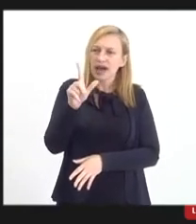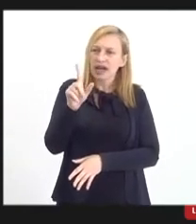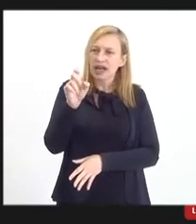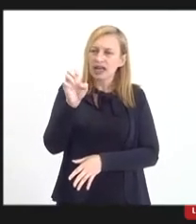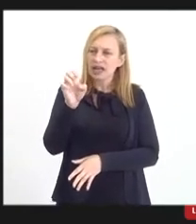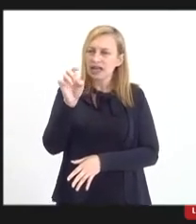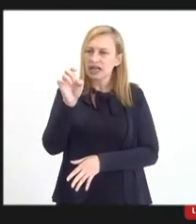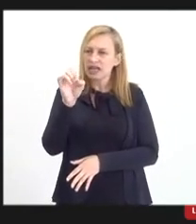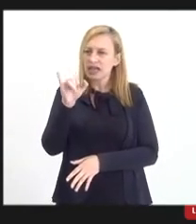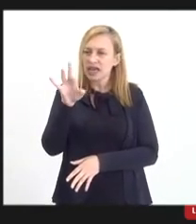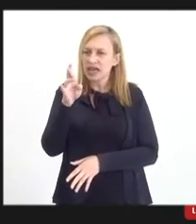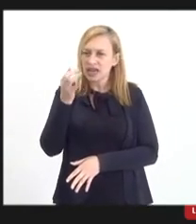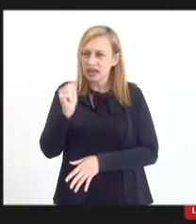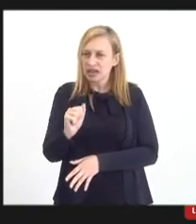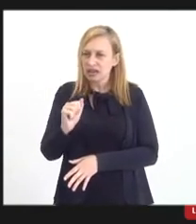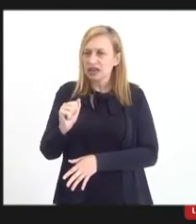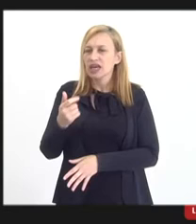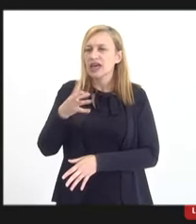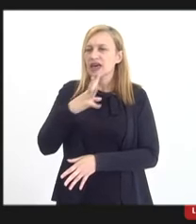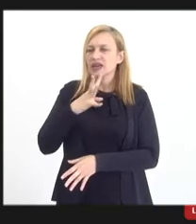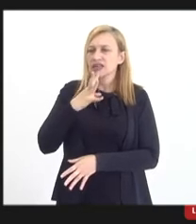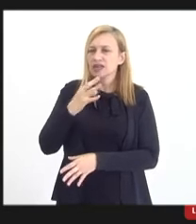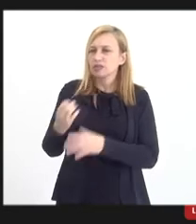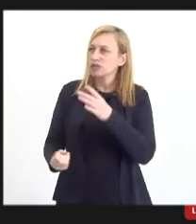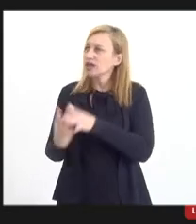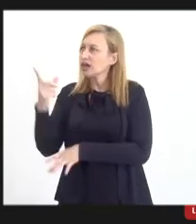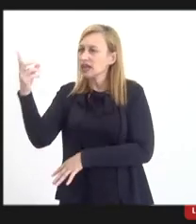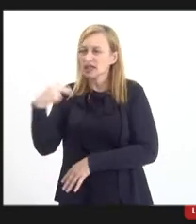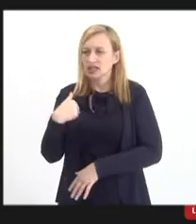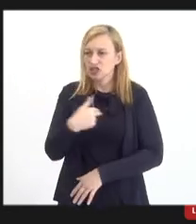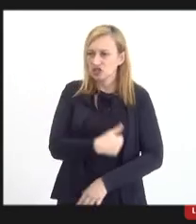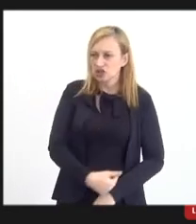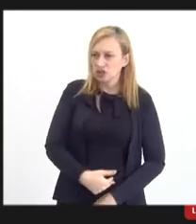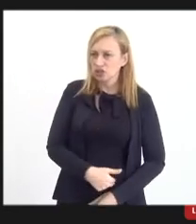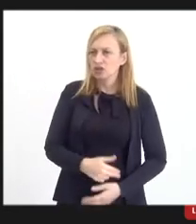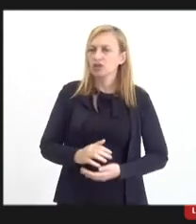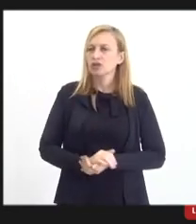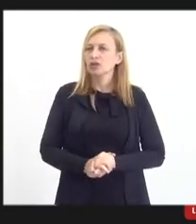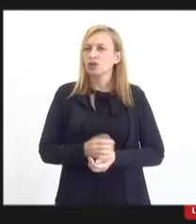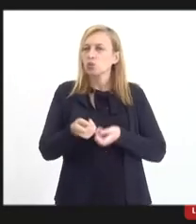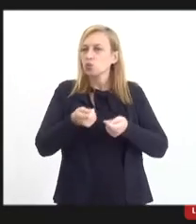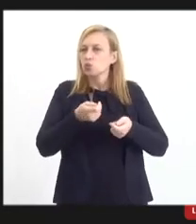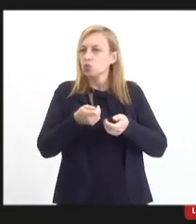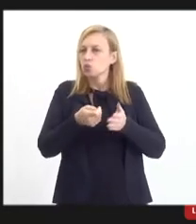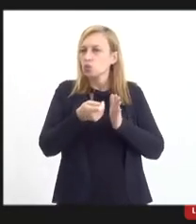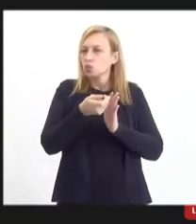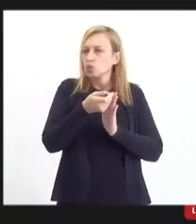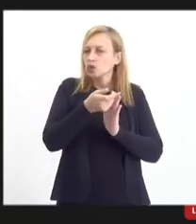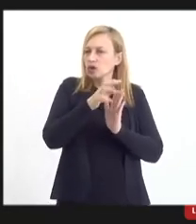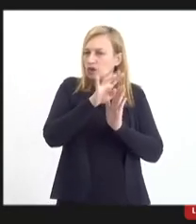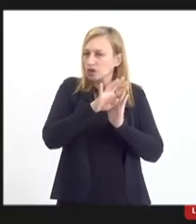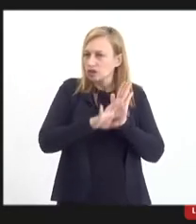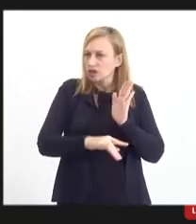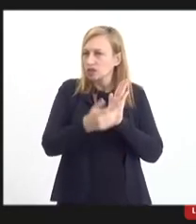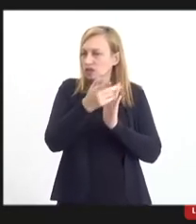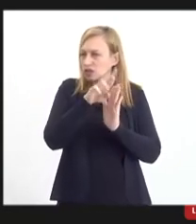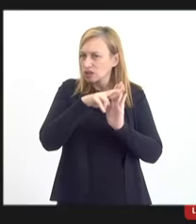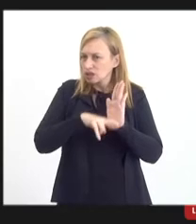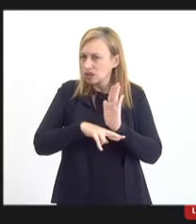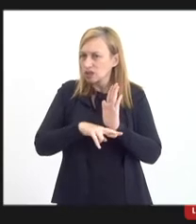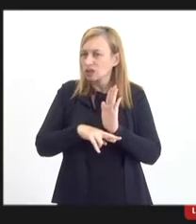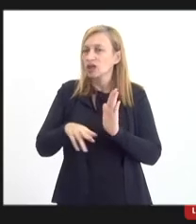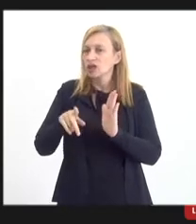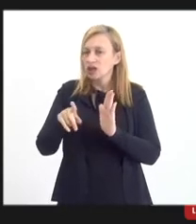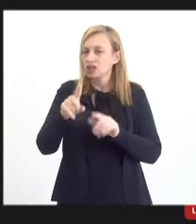sendo construídas na China. E até por uma questão de regulamentação internacional, esses equipamentos são